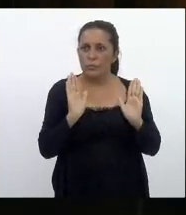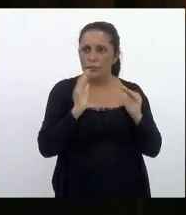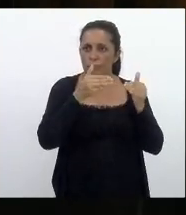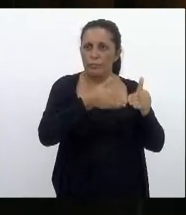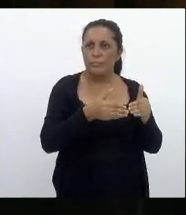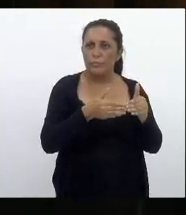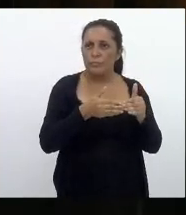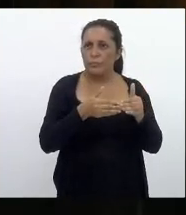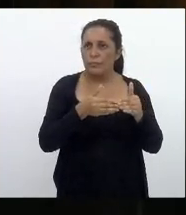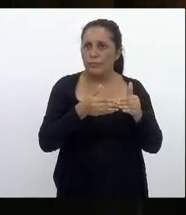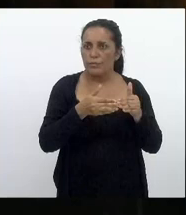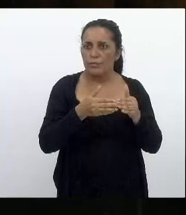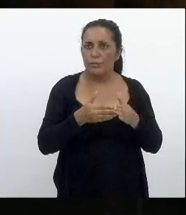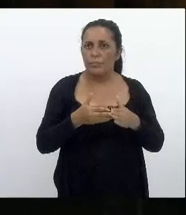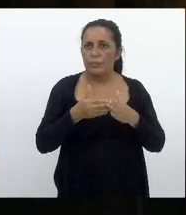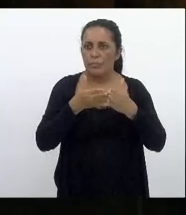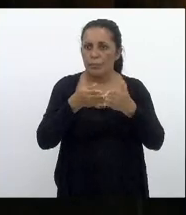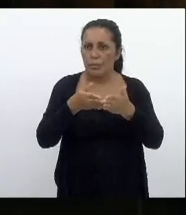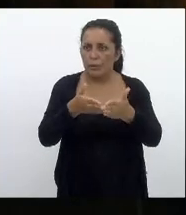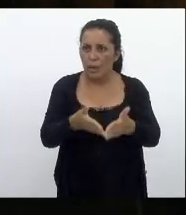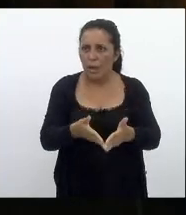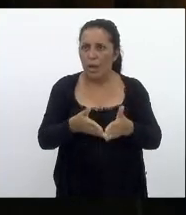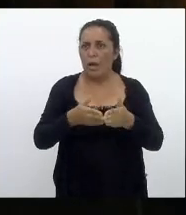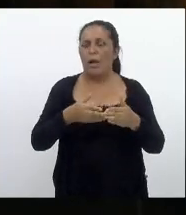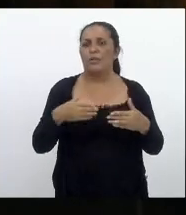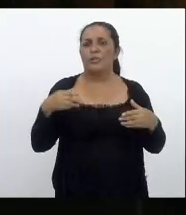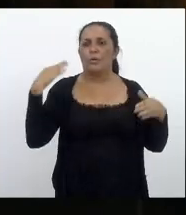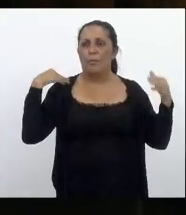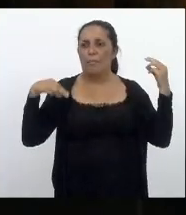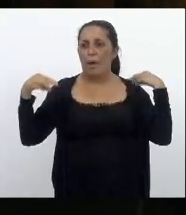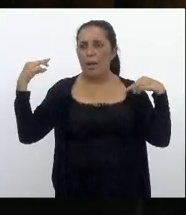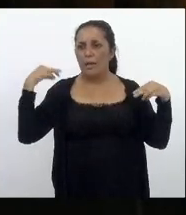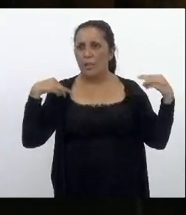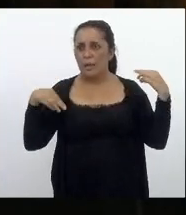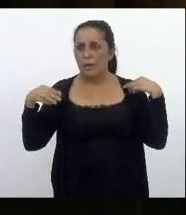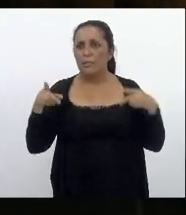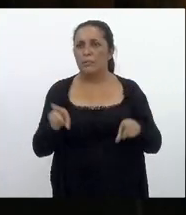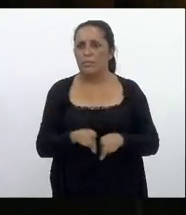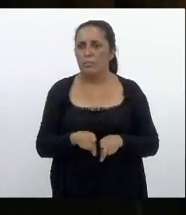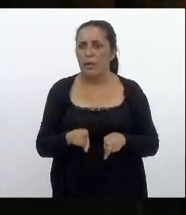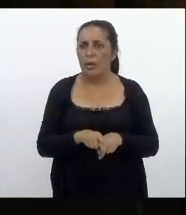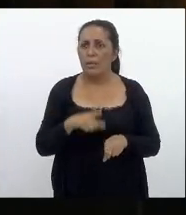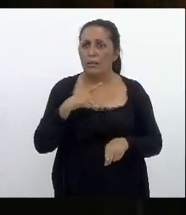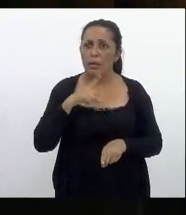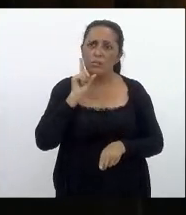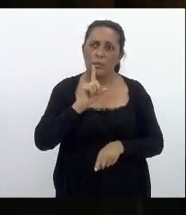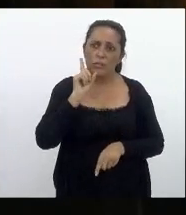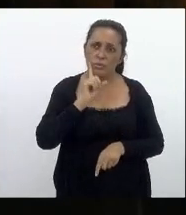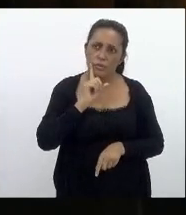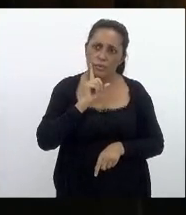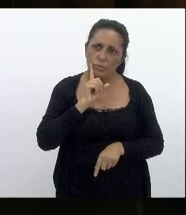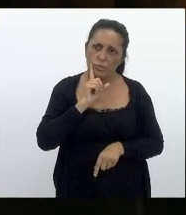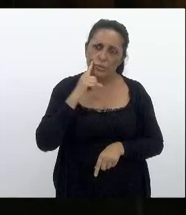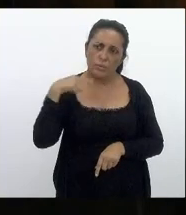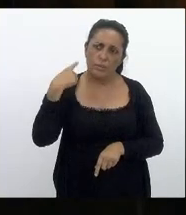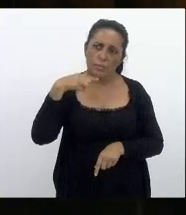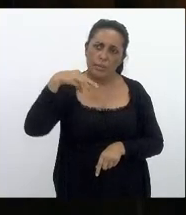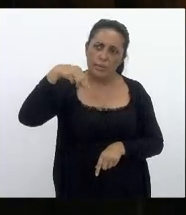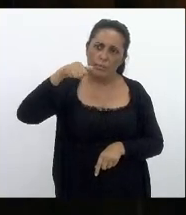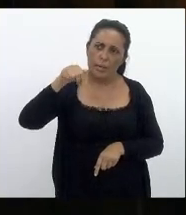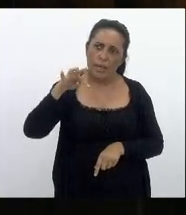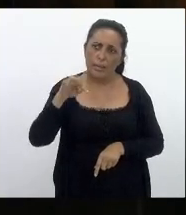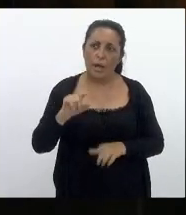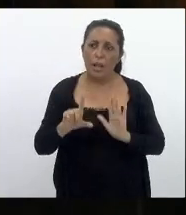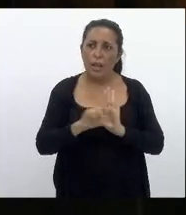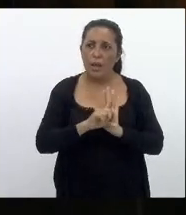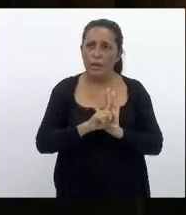ao transporte de cabotagem a marinha mercante existe nos Estados Unidos deputada Marta a lei